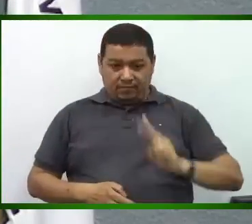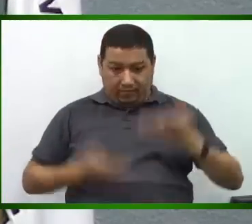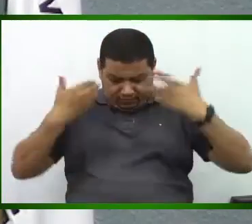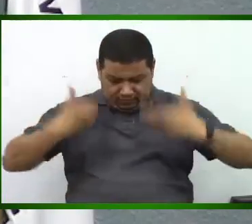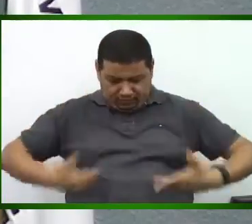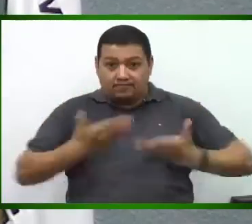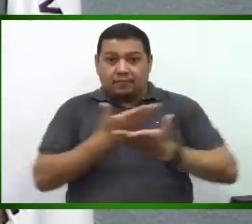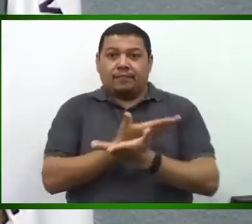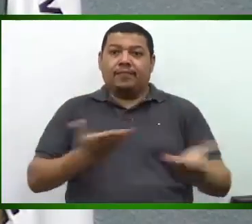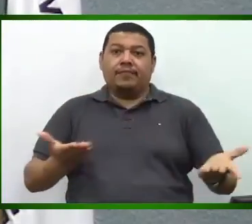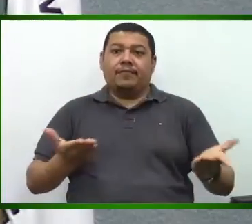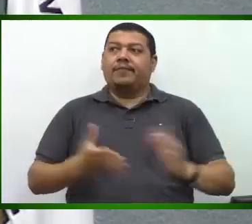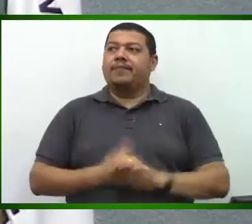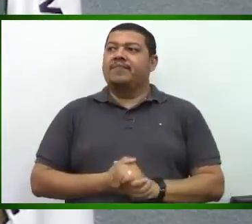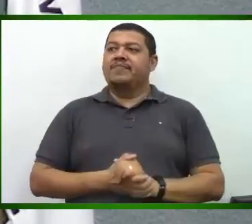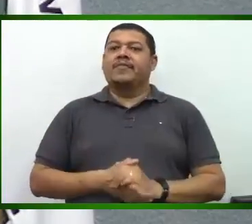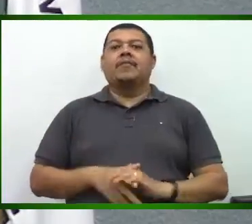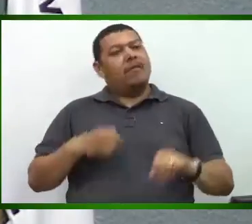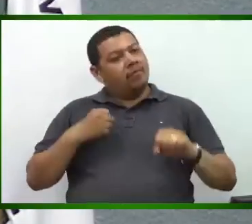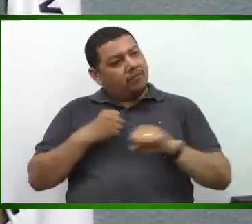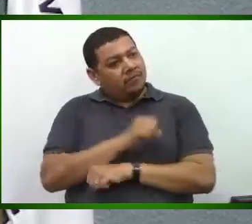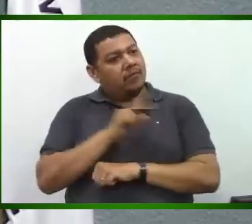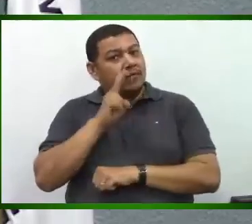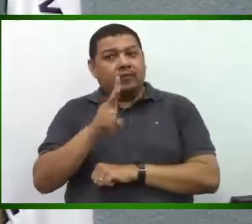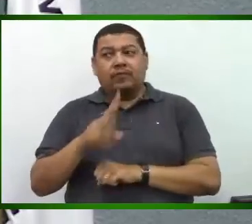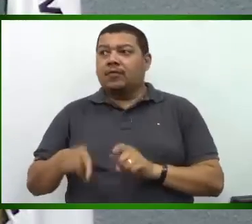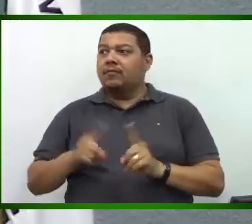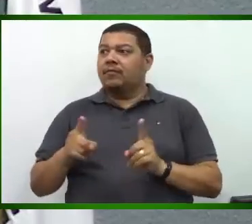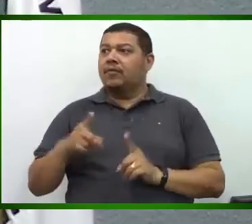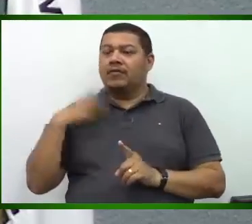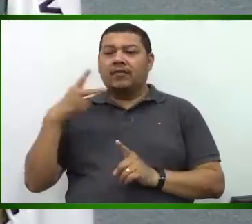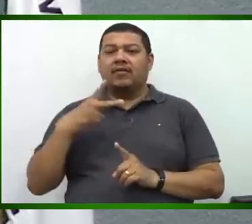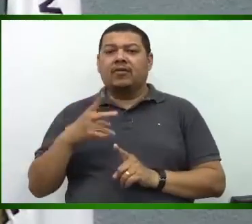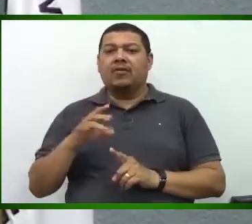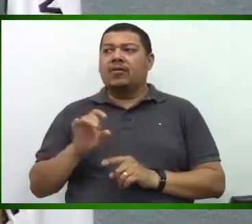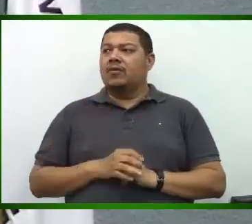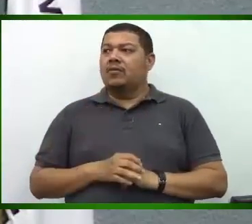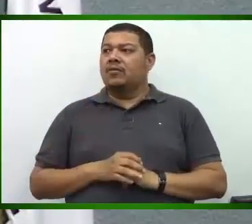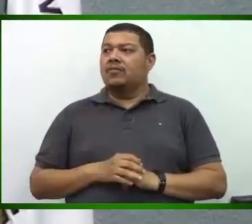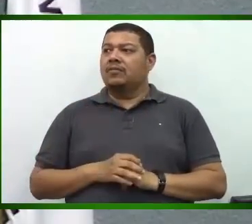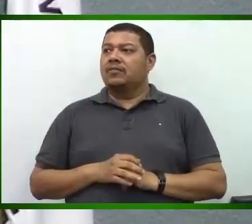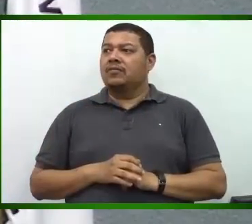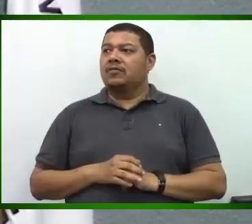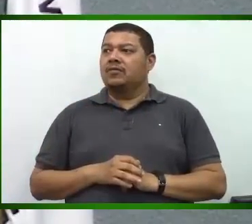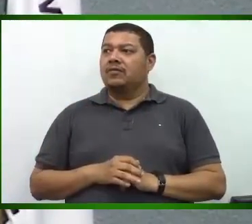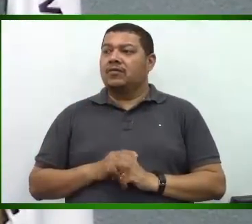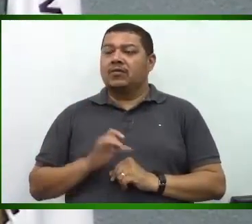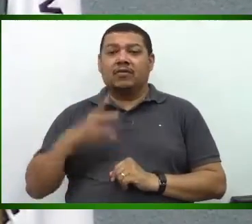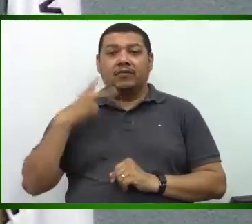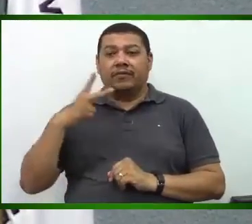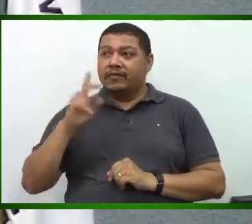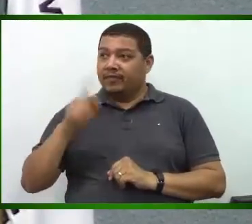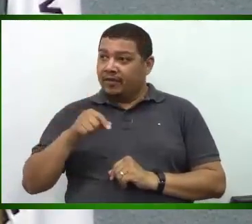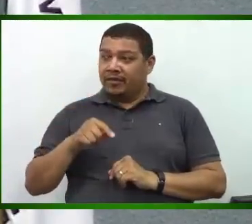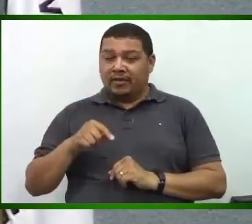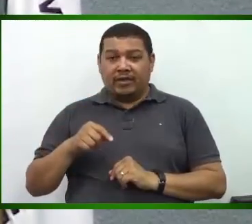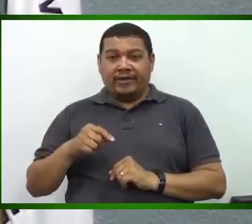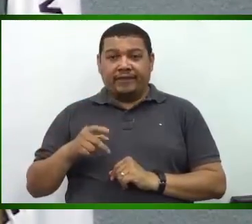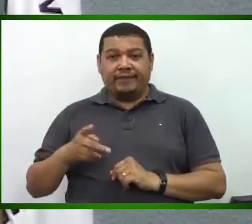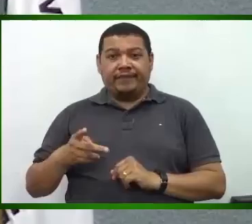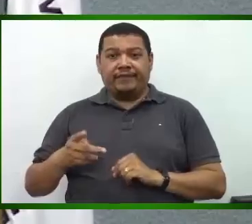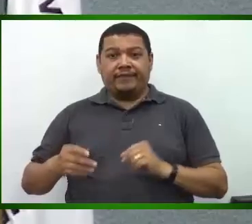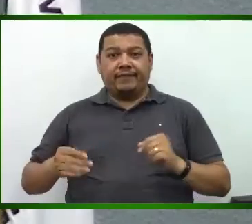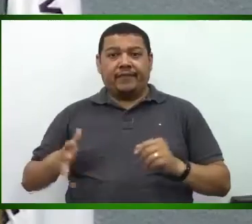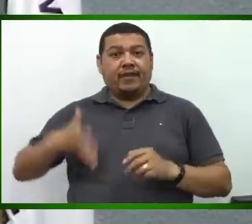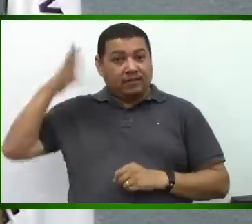disposição para ir buscar a força. Mas, vereador, a única coisa, o único meio que ele tem é esses microfones